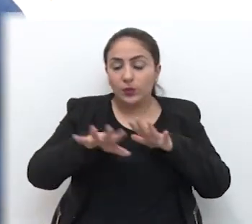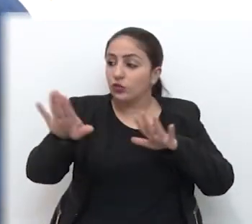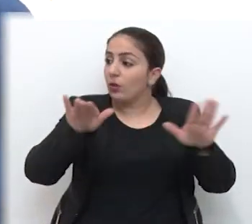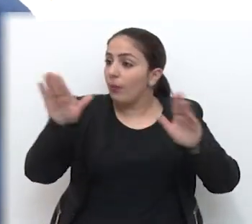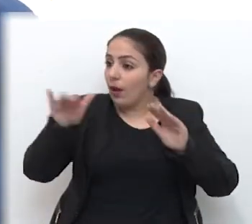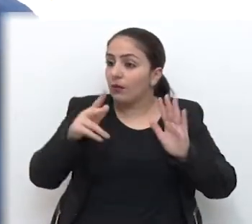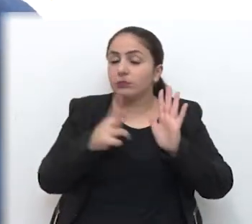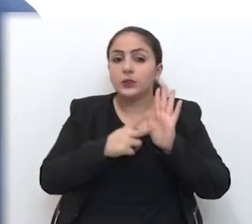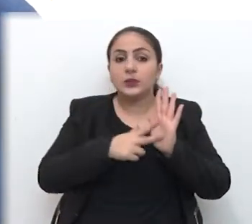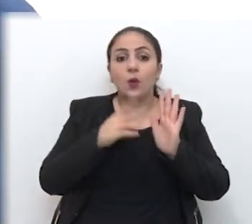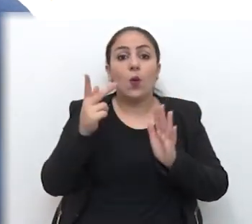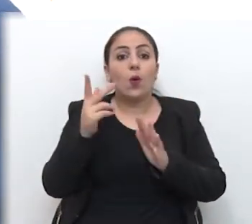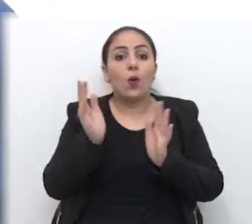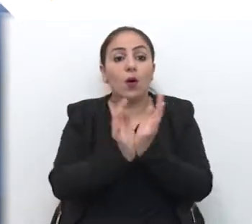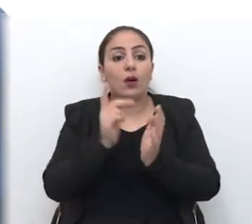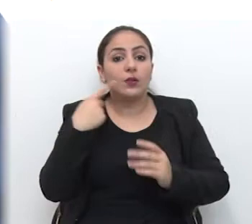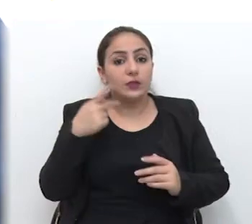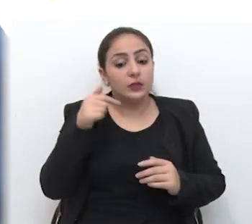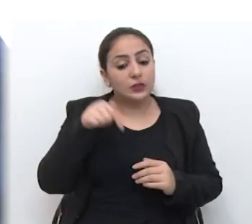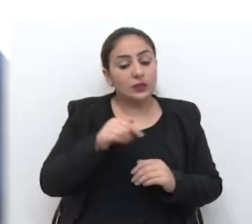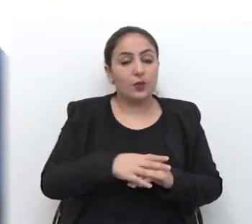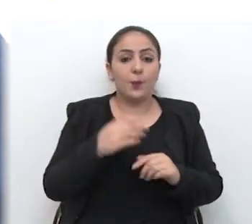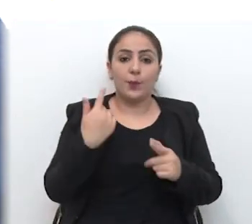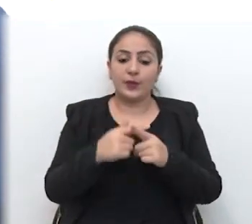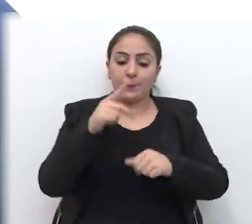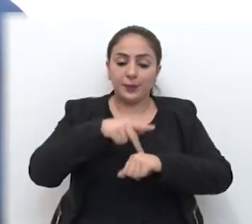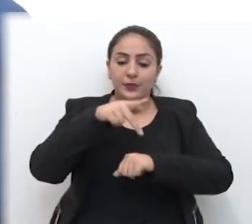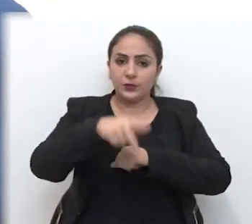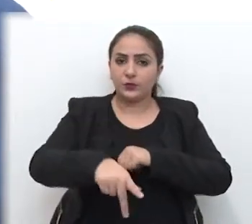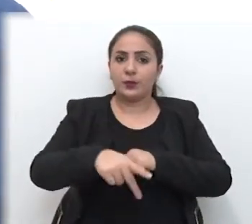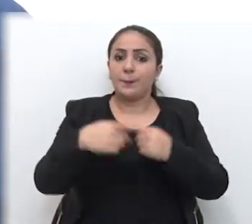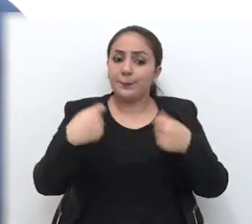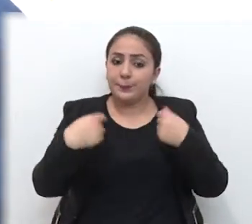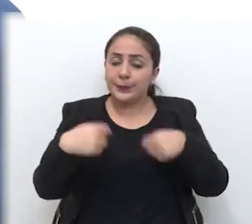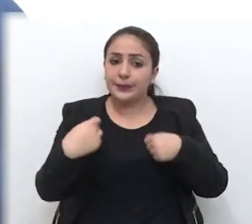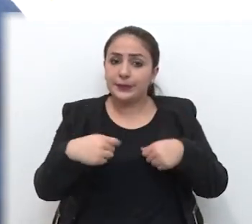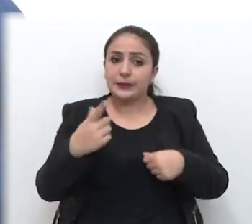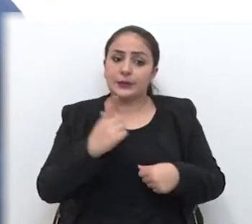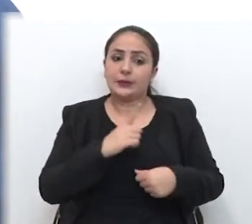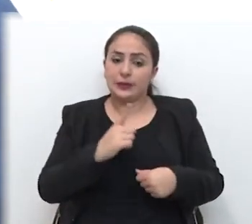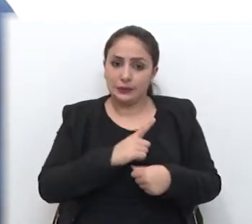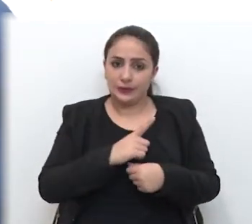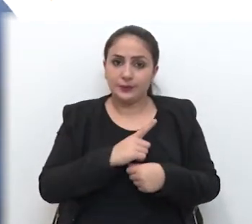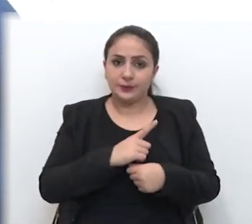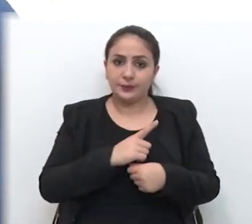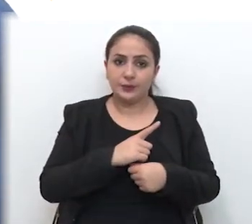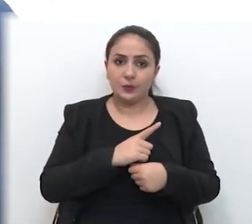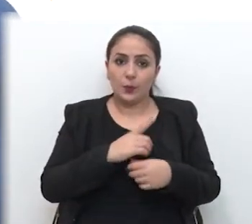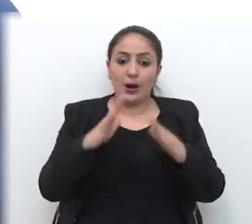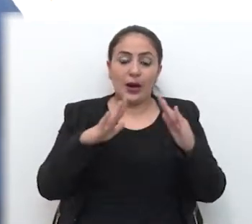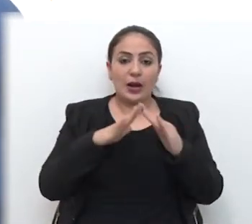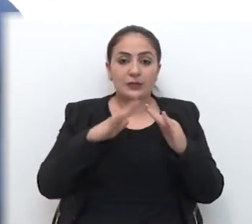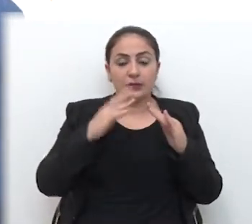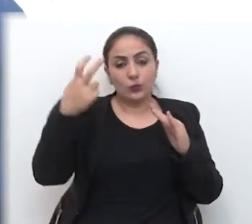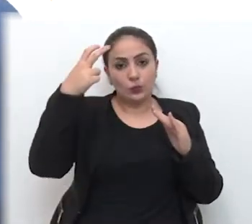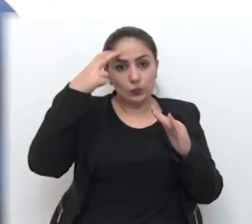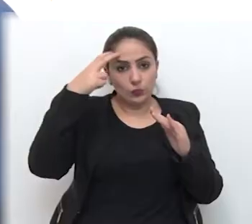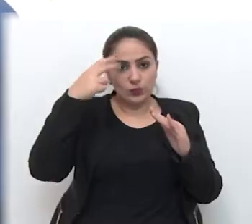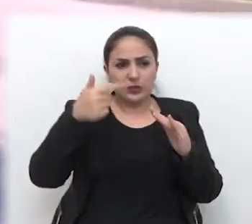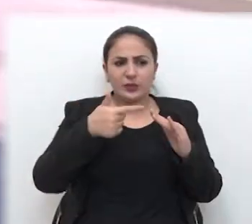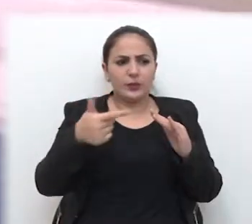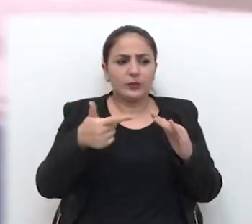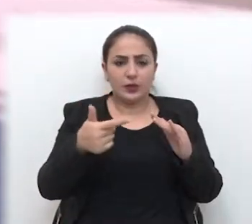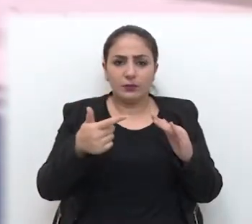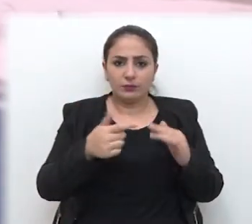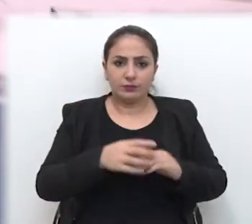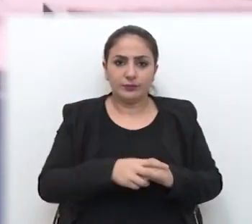colegas vereadores da casa, porque Passo Fundo merece e precisa uma casa de cultura que não estamos.